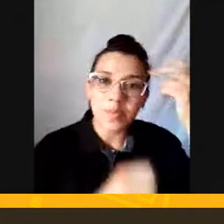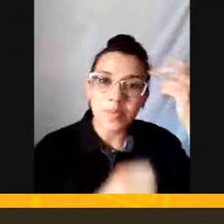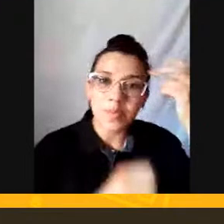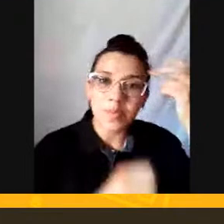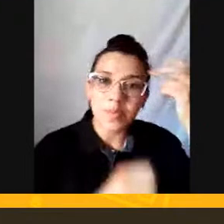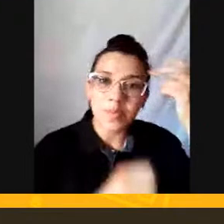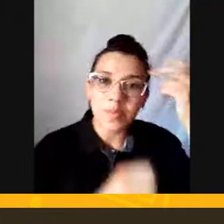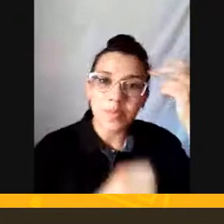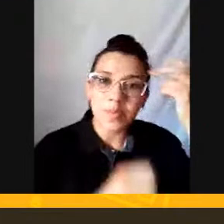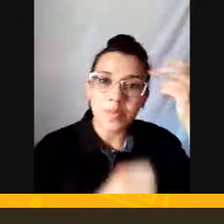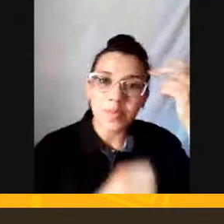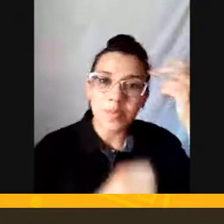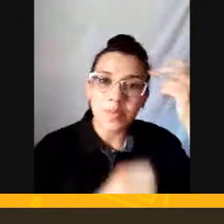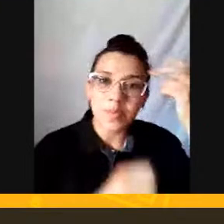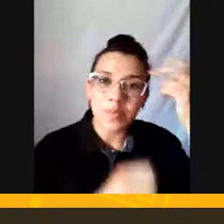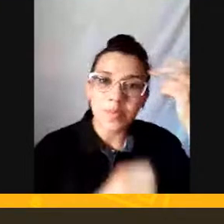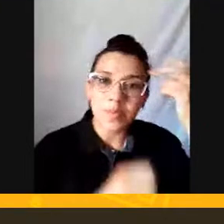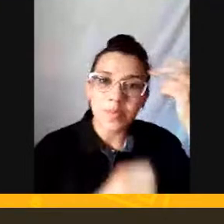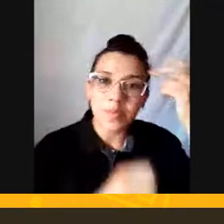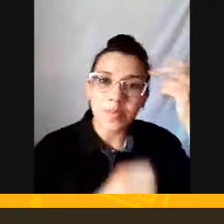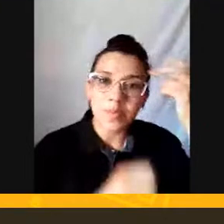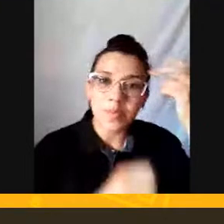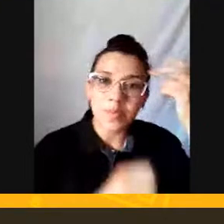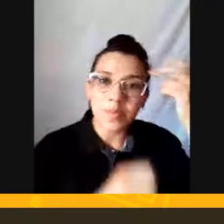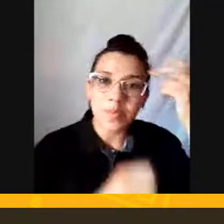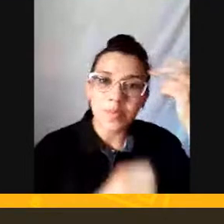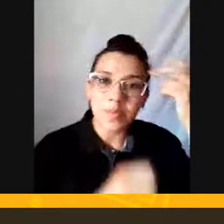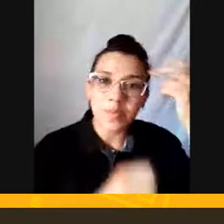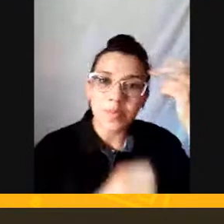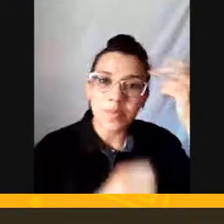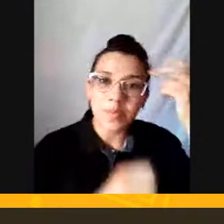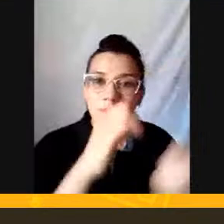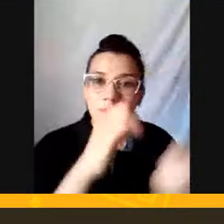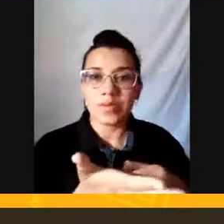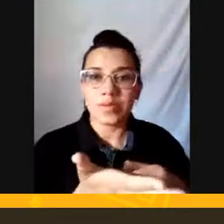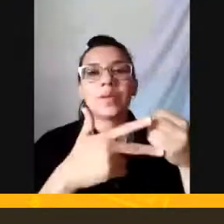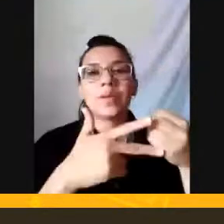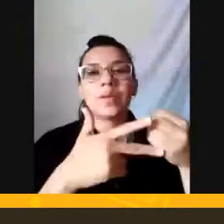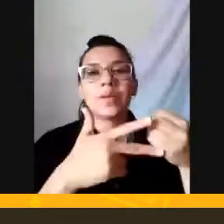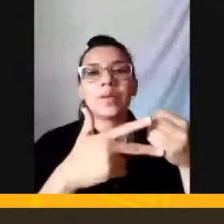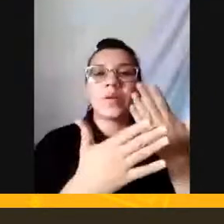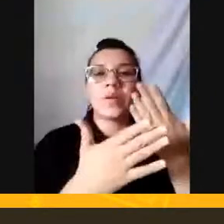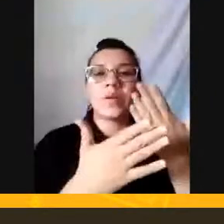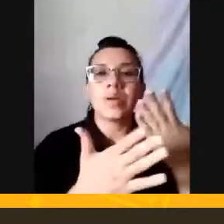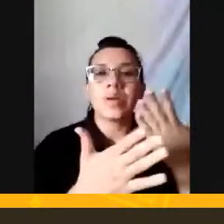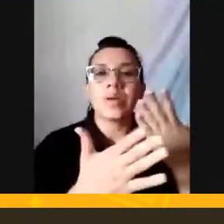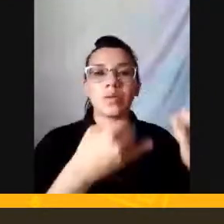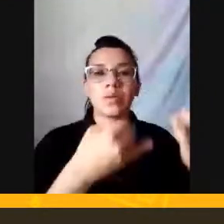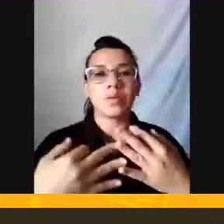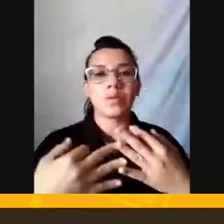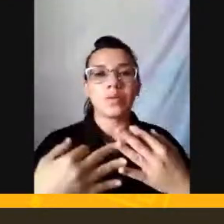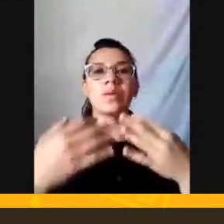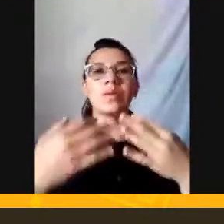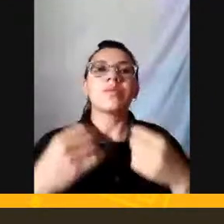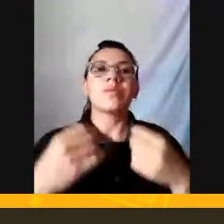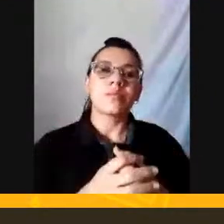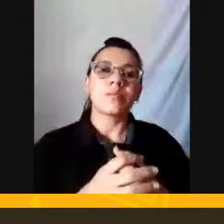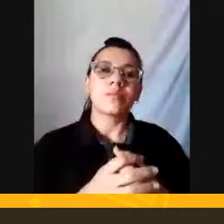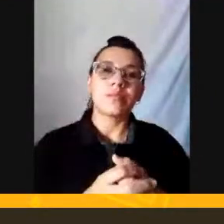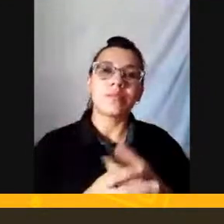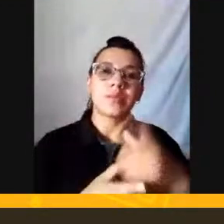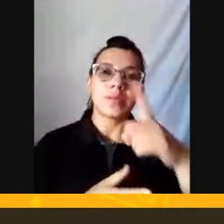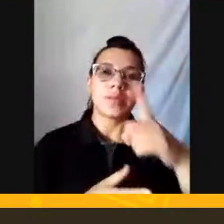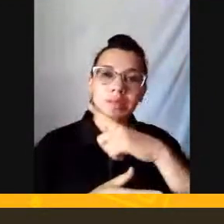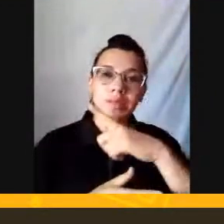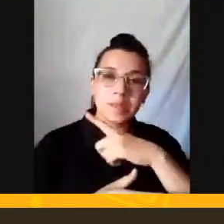O endereço do site Eu já fui Elaborador de questões Para o Para o Enem E sei muito bem Como